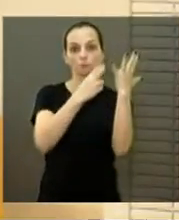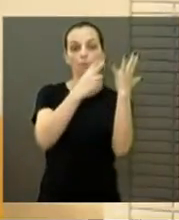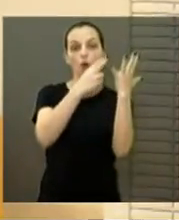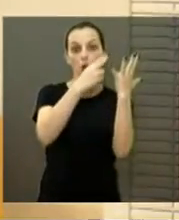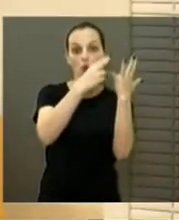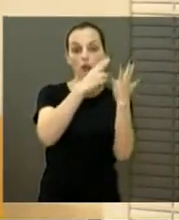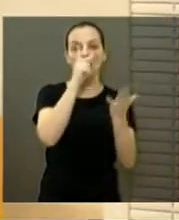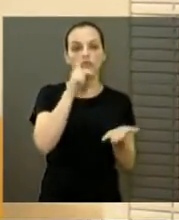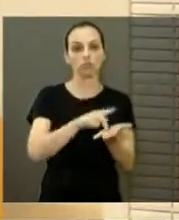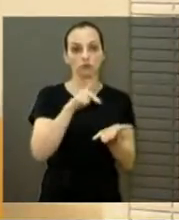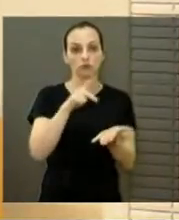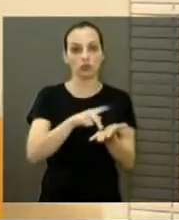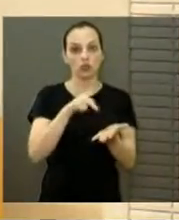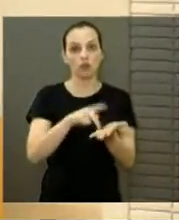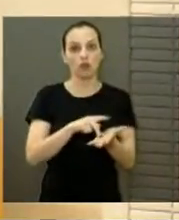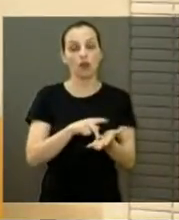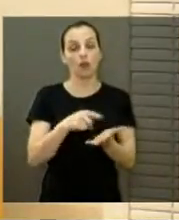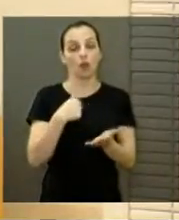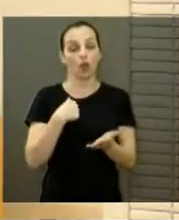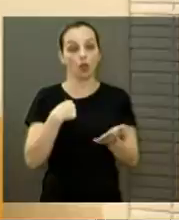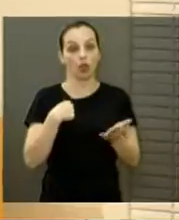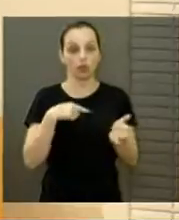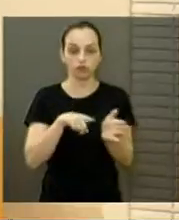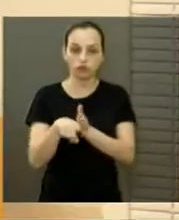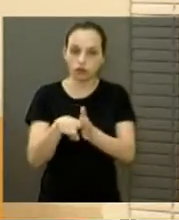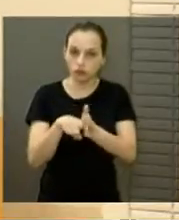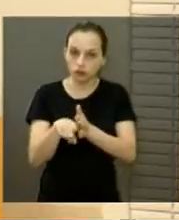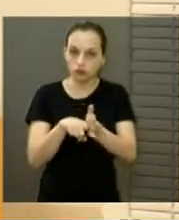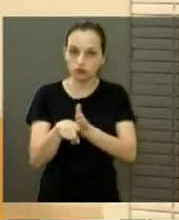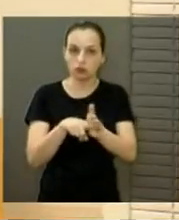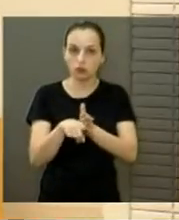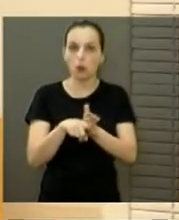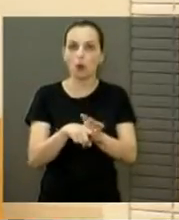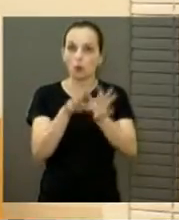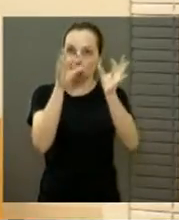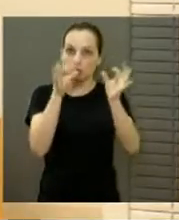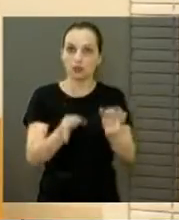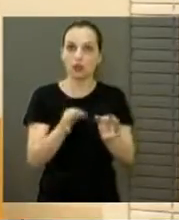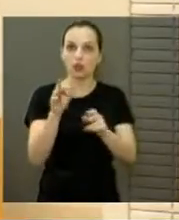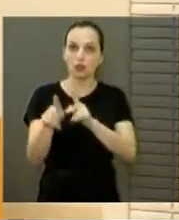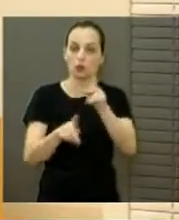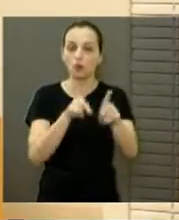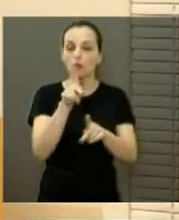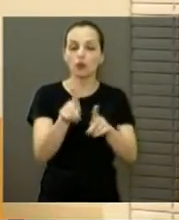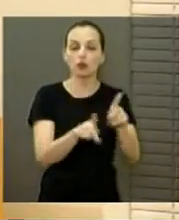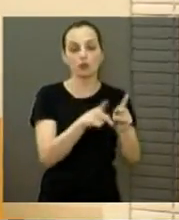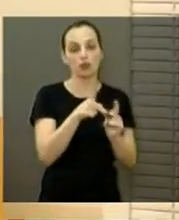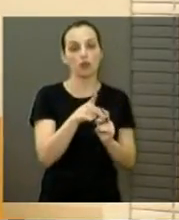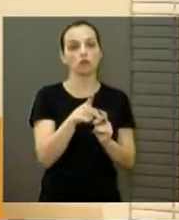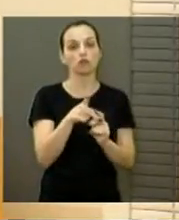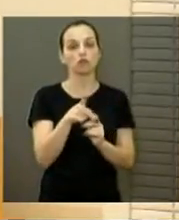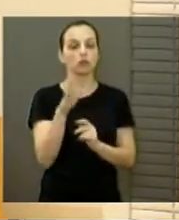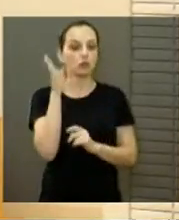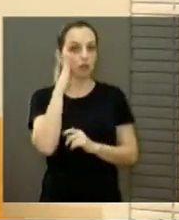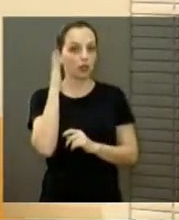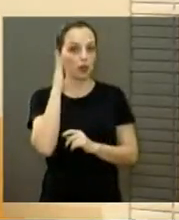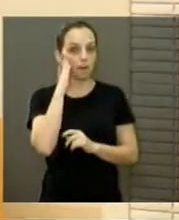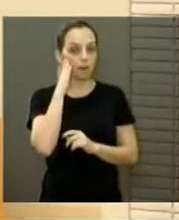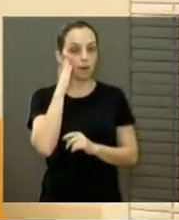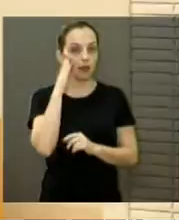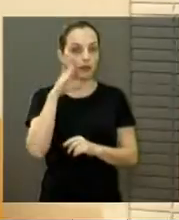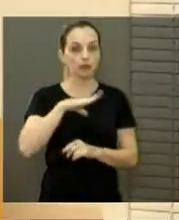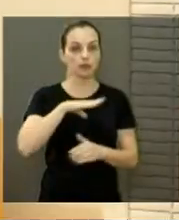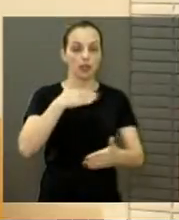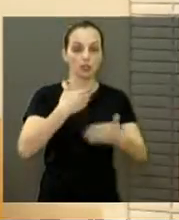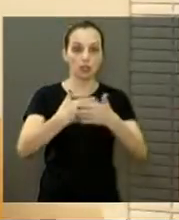árvore. Então eu fiz um levantamento, apenas para que fique registrado aqui para a população que está nos ouvindo, em Ribeirão Preto a